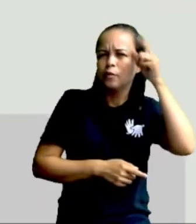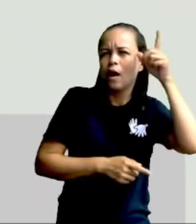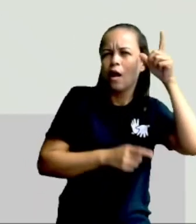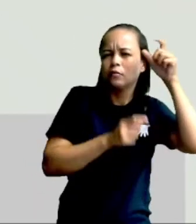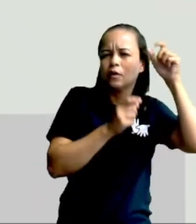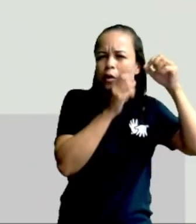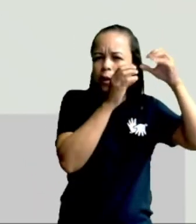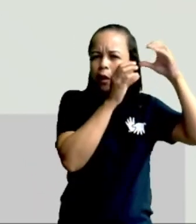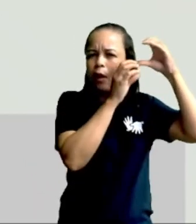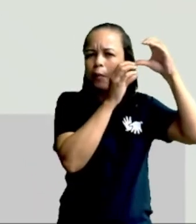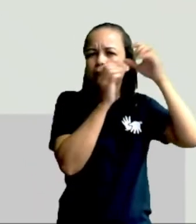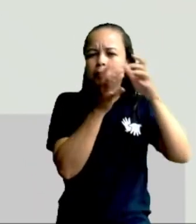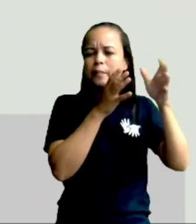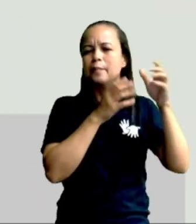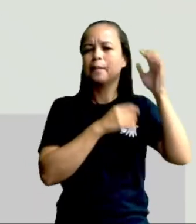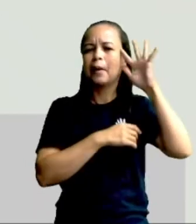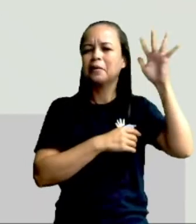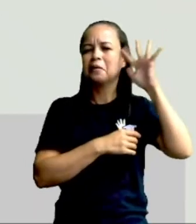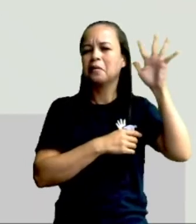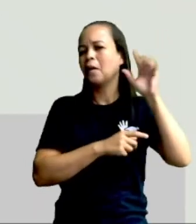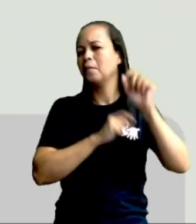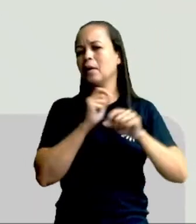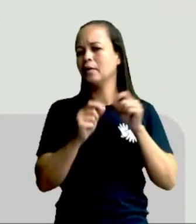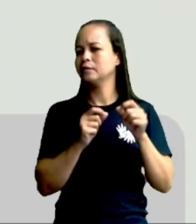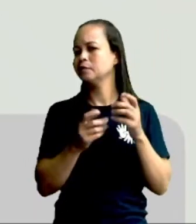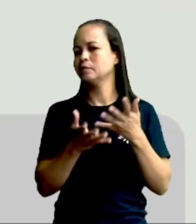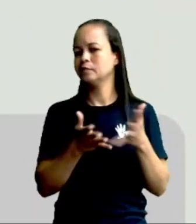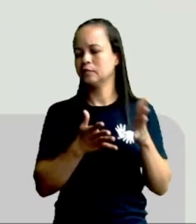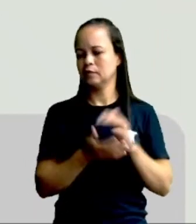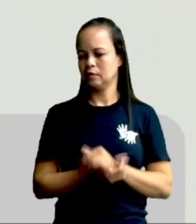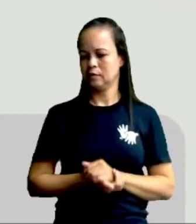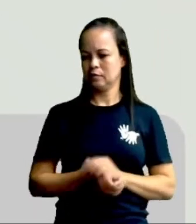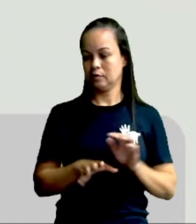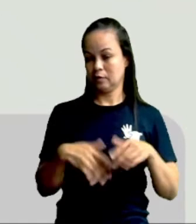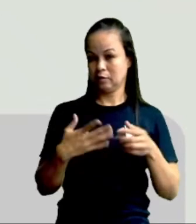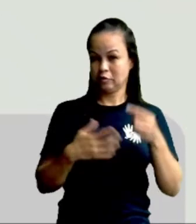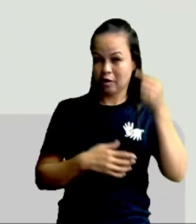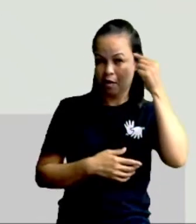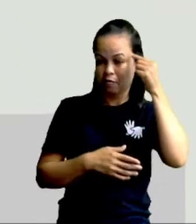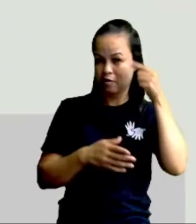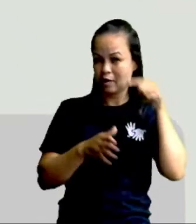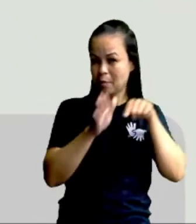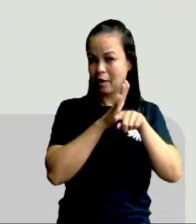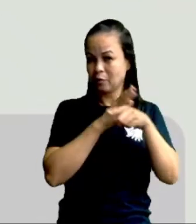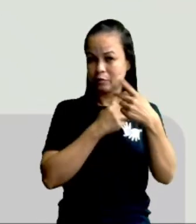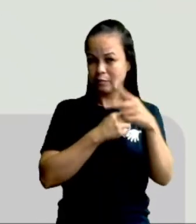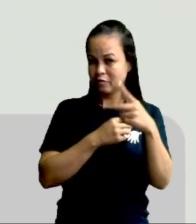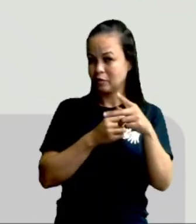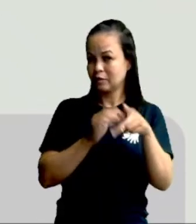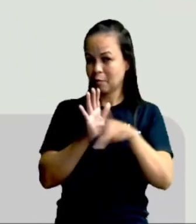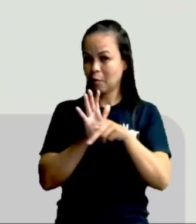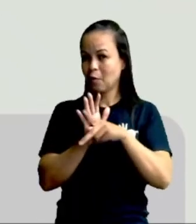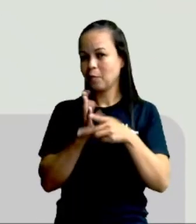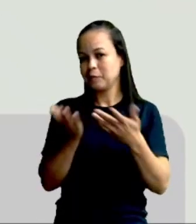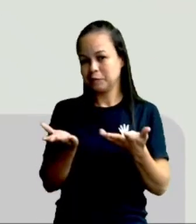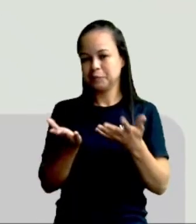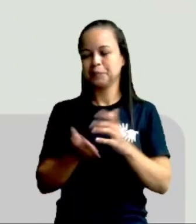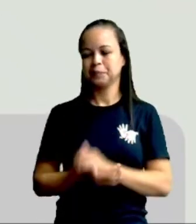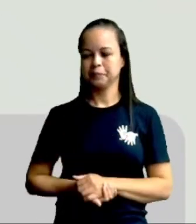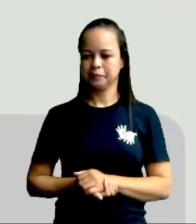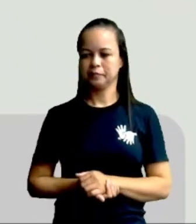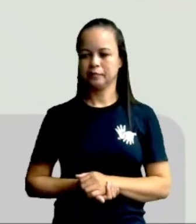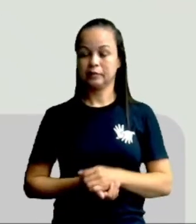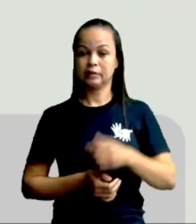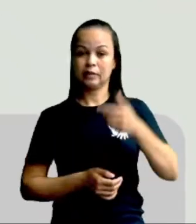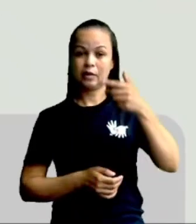Será que você aí de casa já se deparou com essa situação e já fez essa pergunta você mesmo? Agora, segunda,